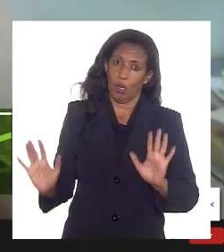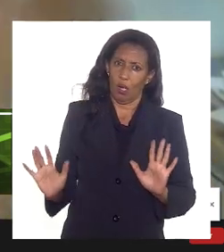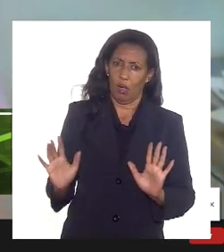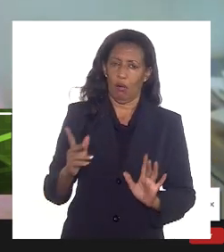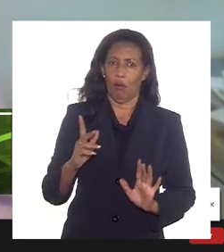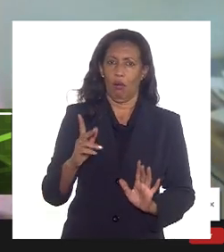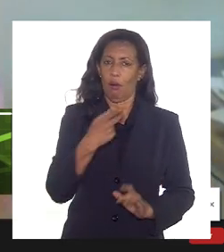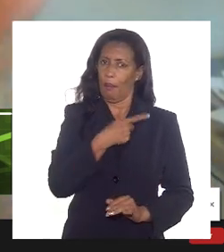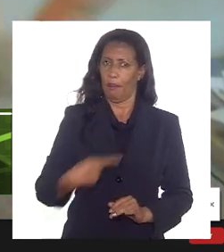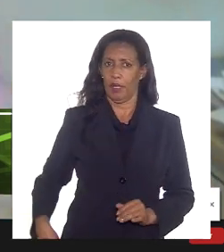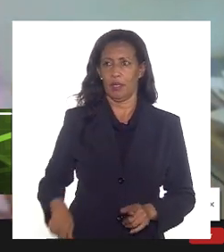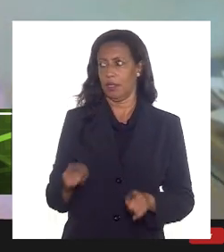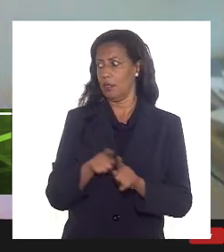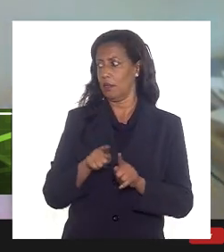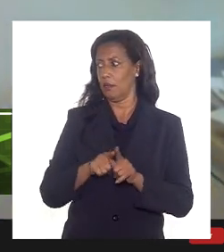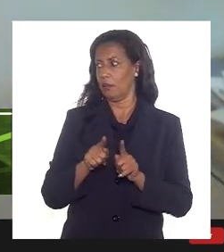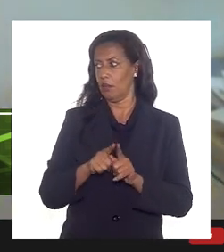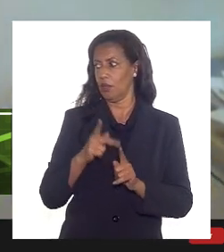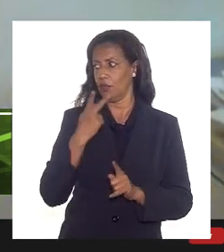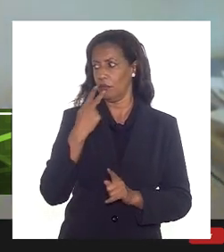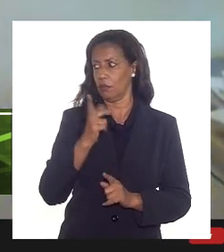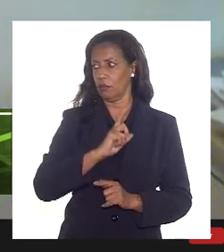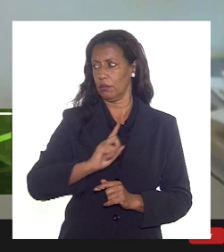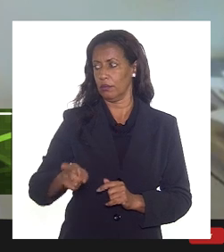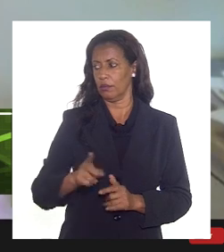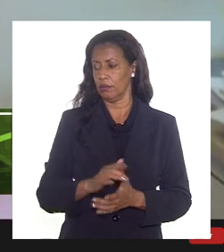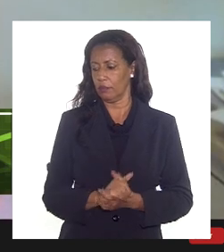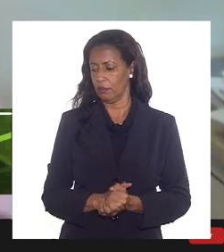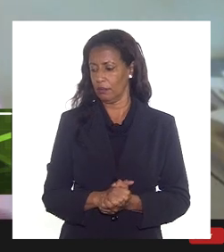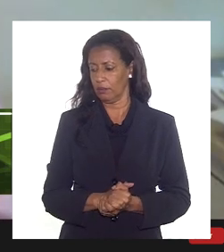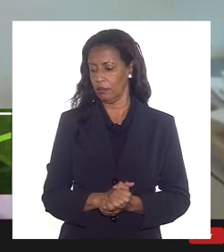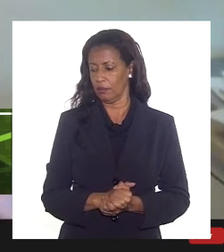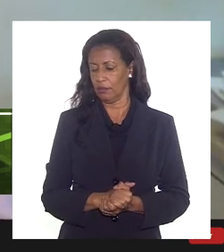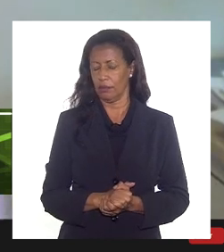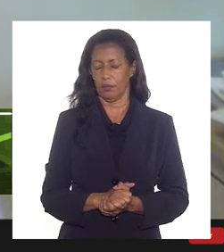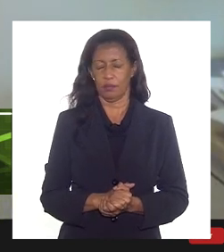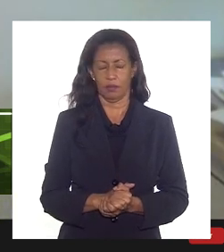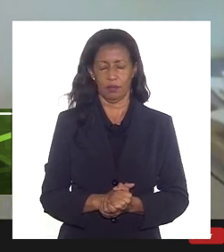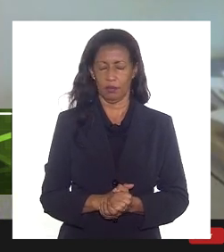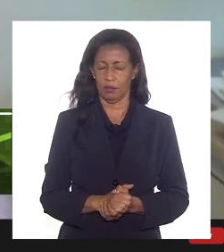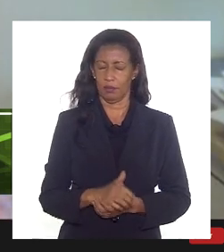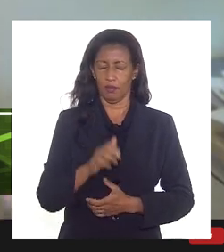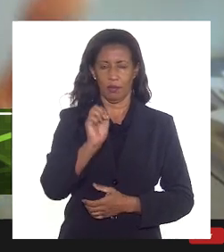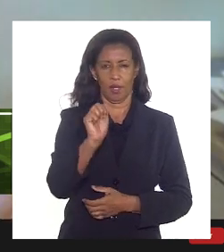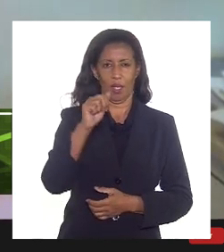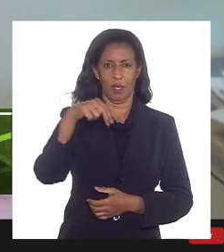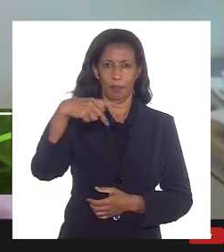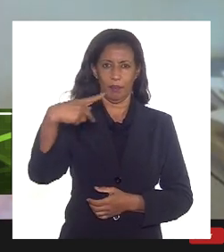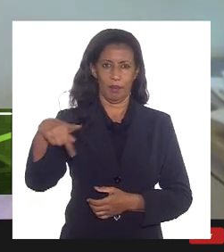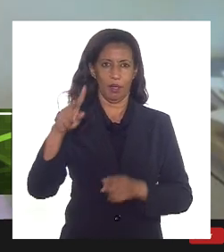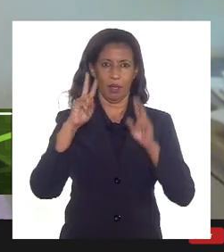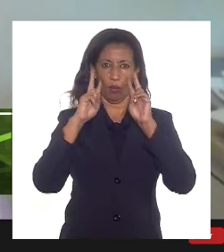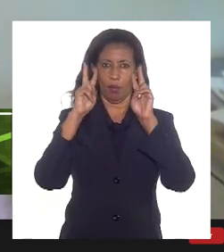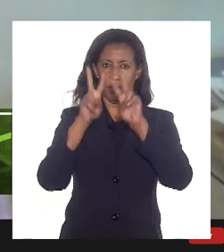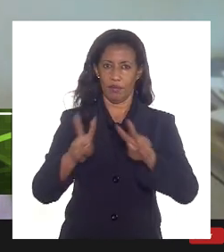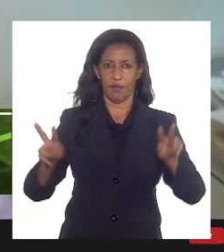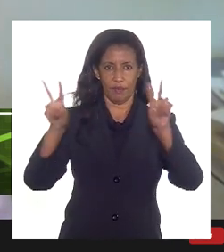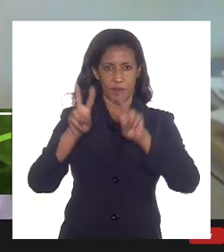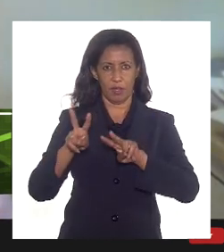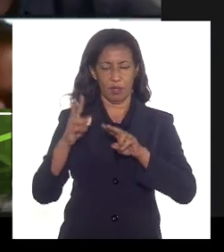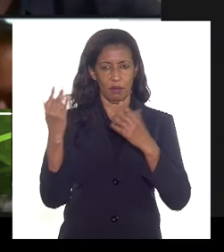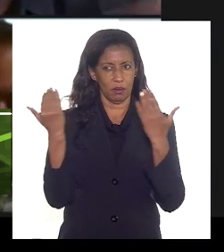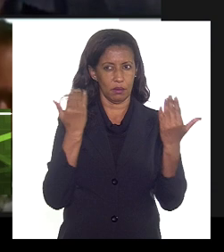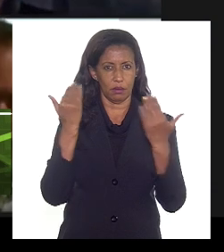o direito de fazê-lo. Eu estou querendo saber se a ANP tem uma visão similar para essa que eu aqui coloquei.